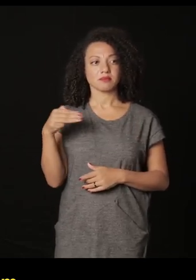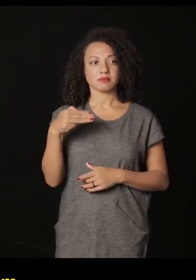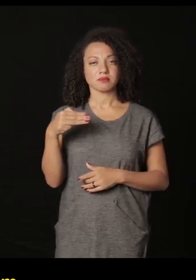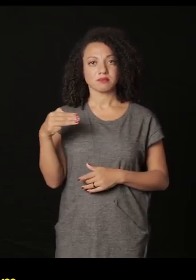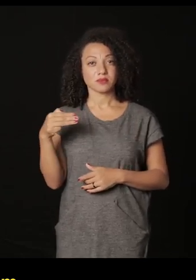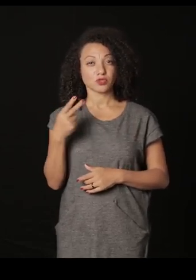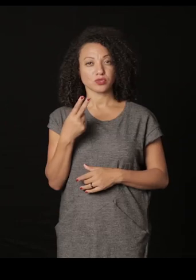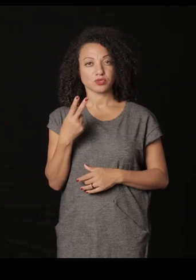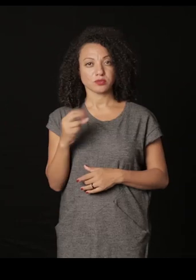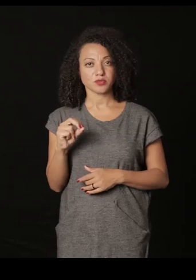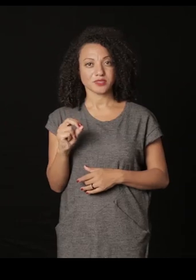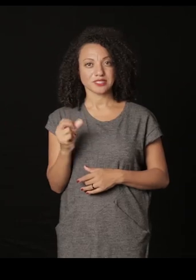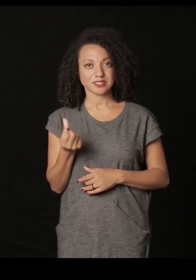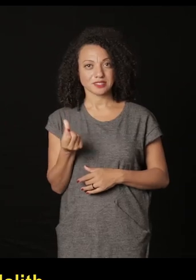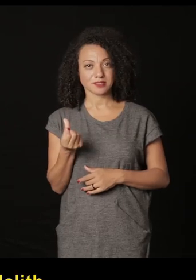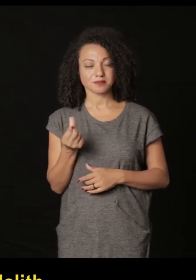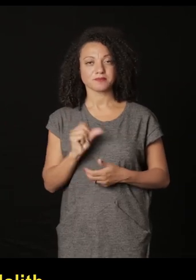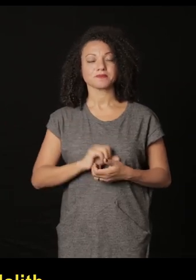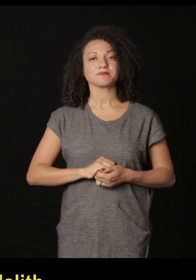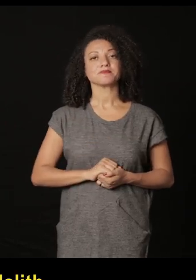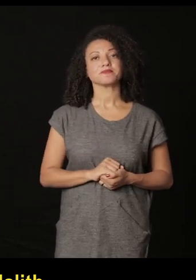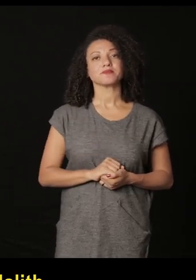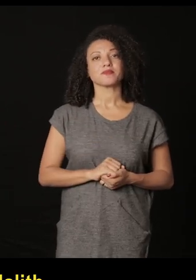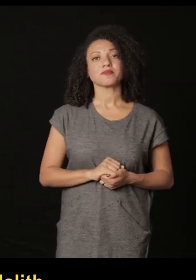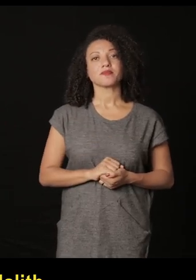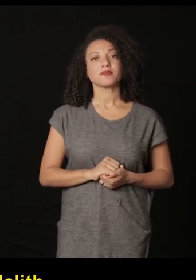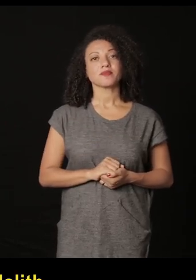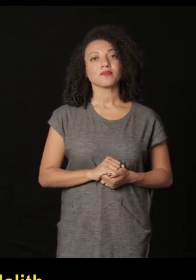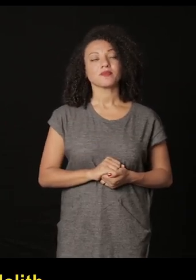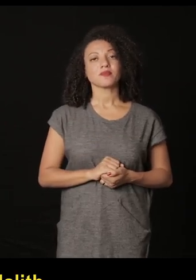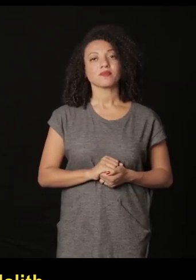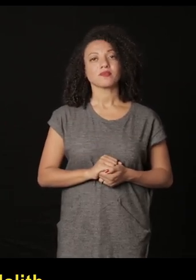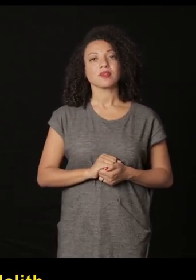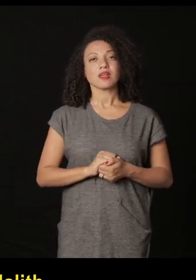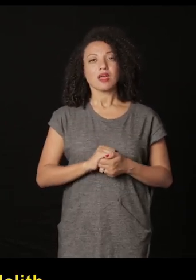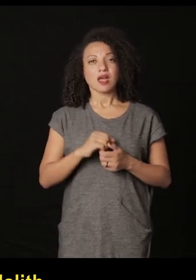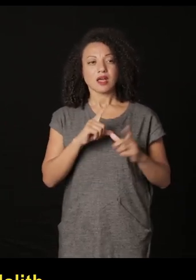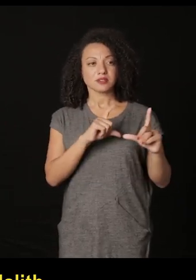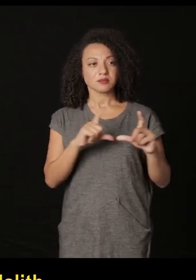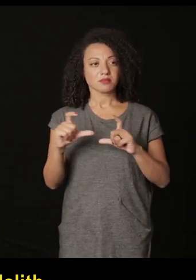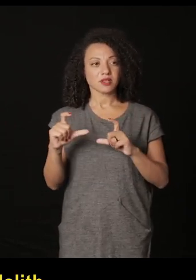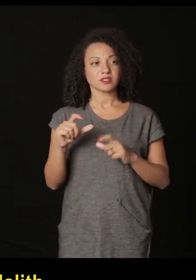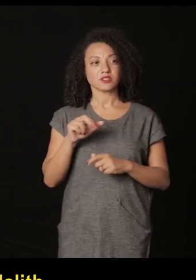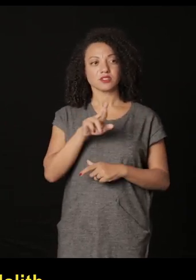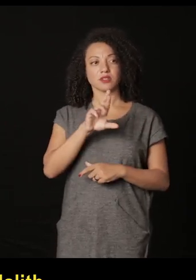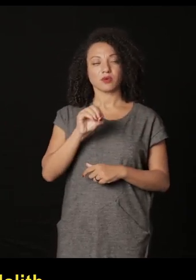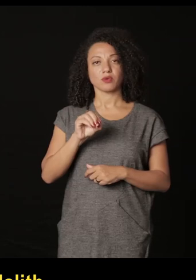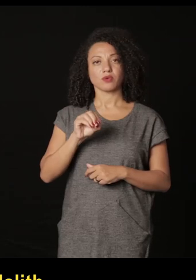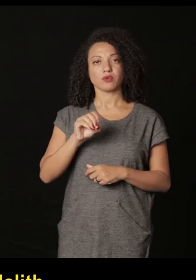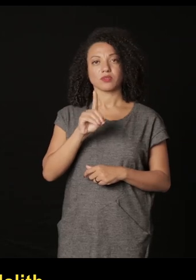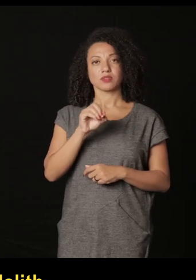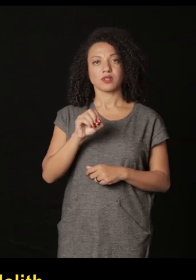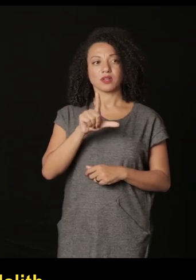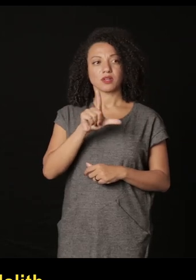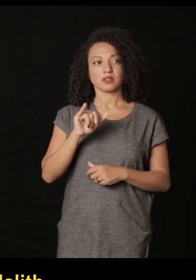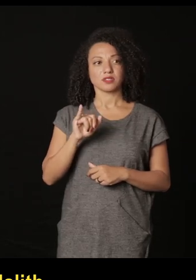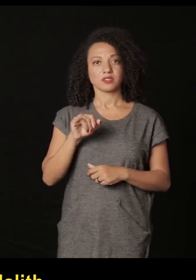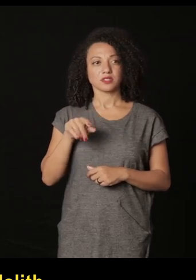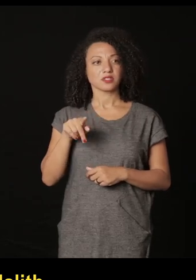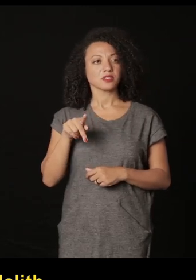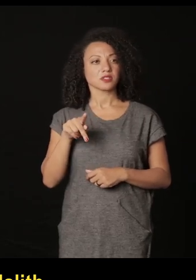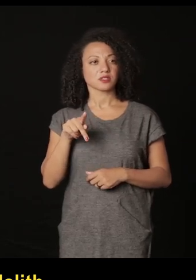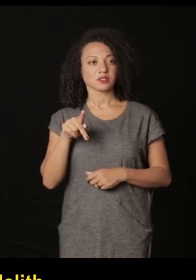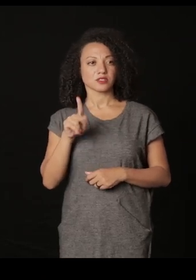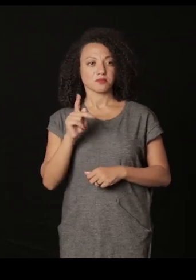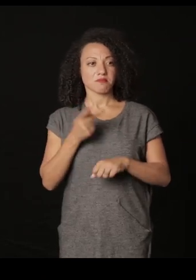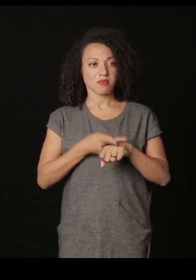2006 as imagens são feitas em codalite em película em prata sobre